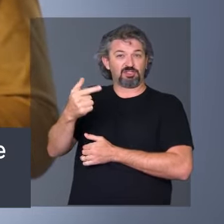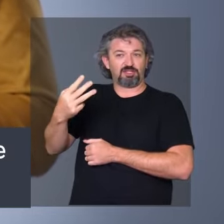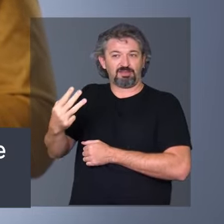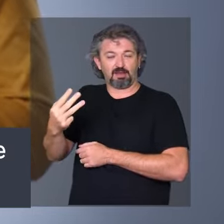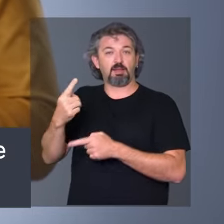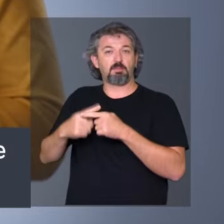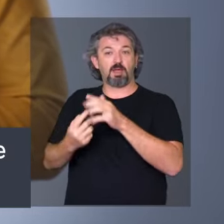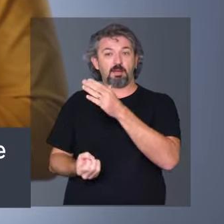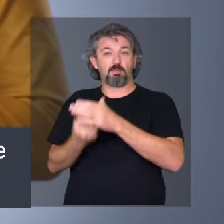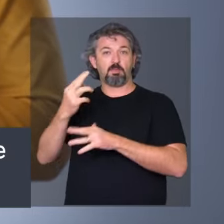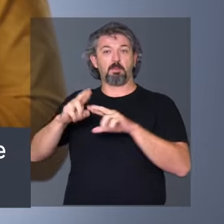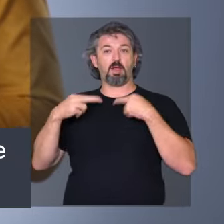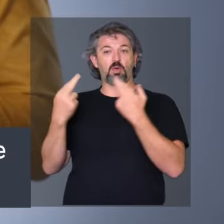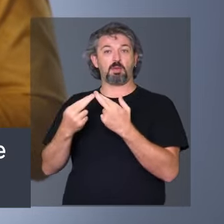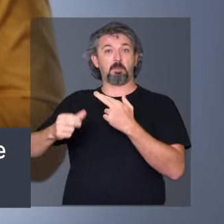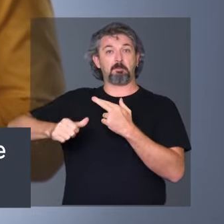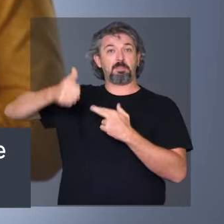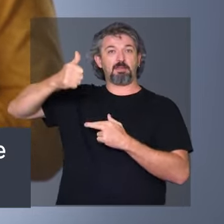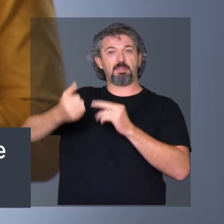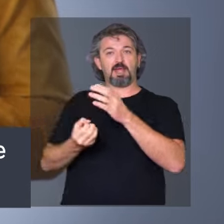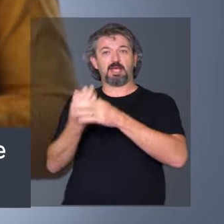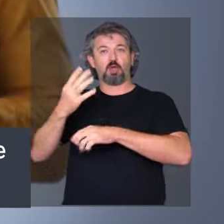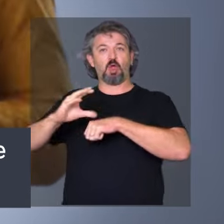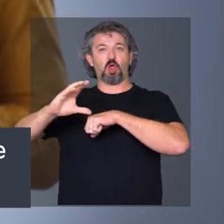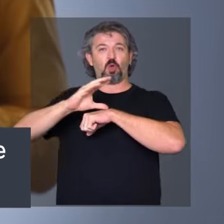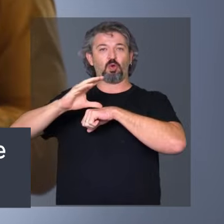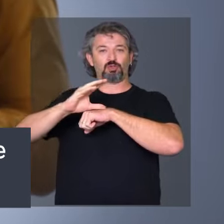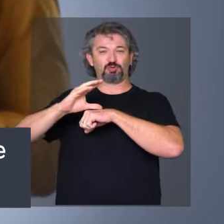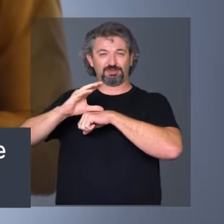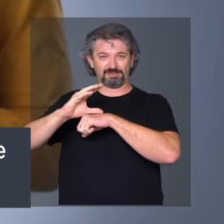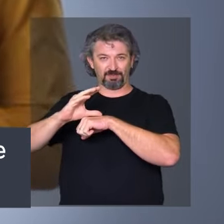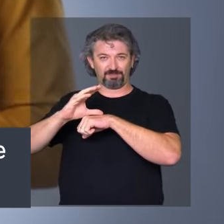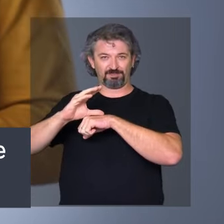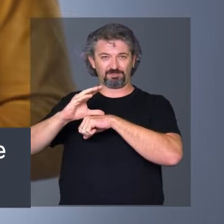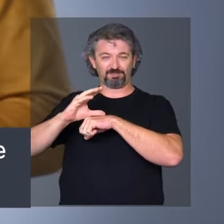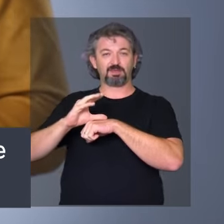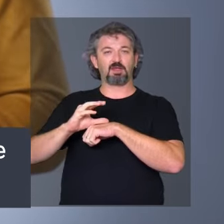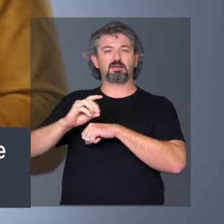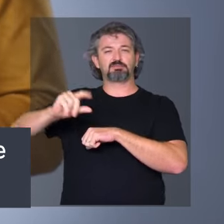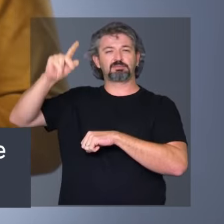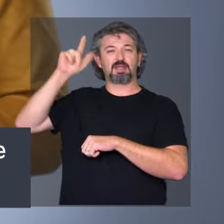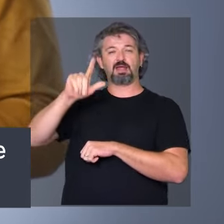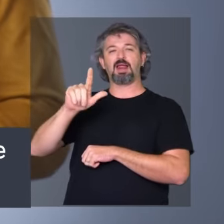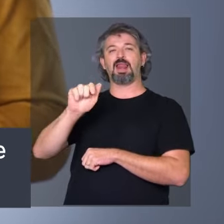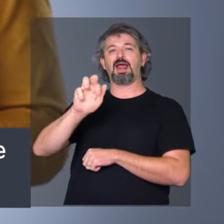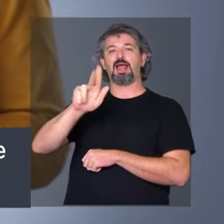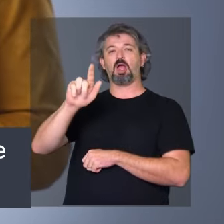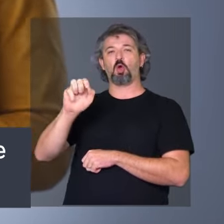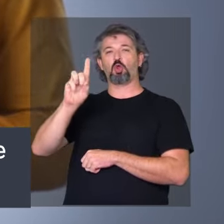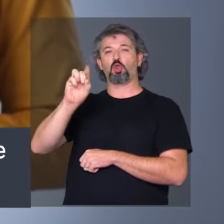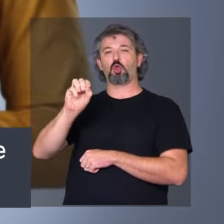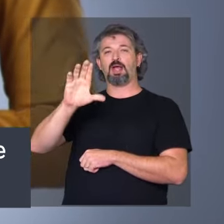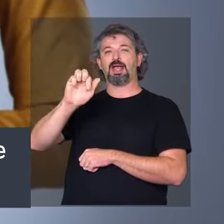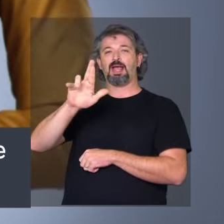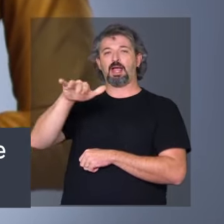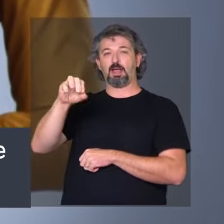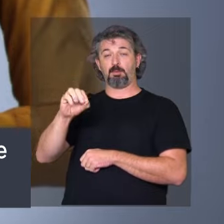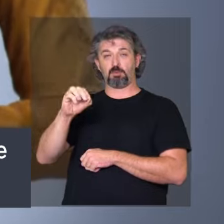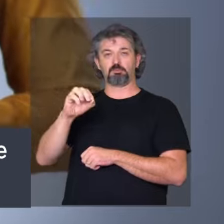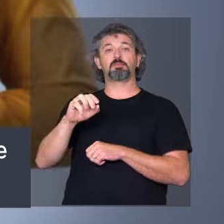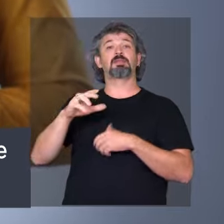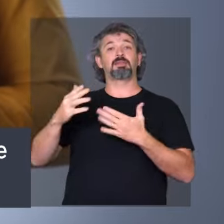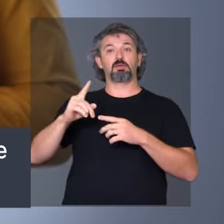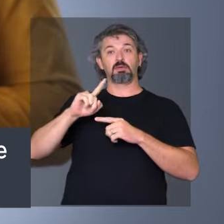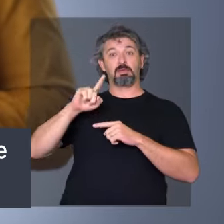começa em 1823, quando foi instalada a Assembleia Geral Constituinte Legislativa no antigo Largo do Carmo.